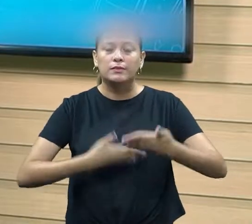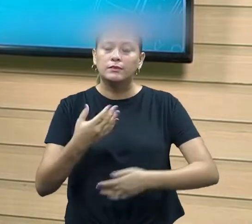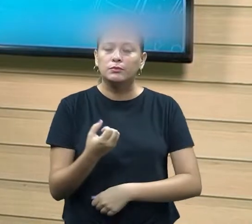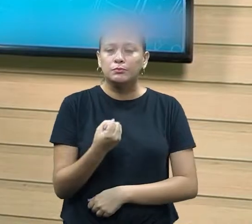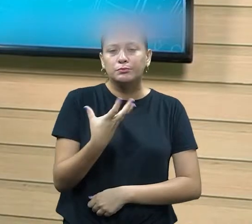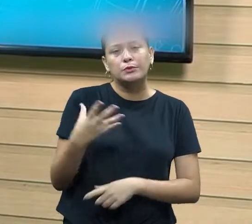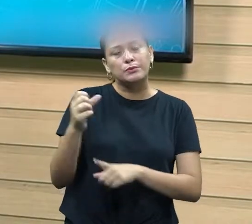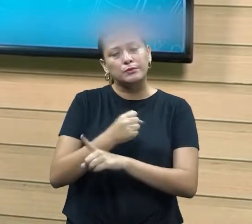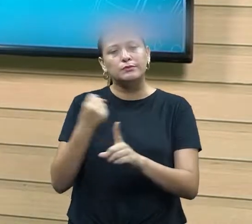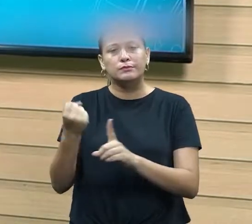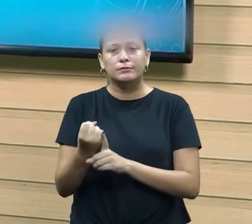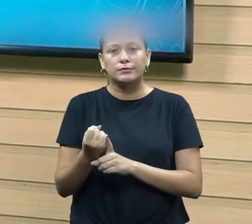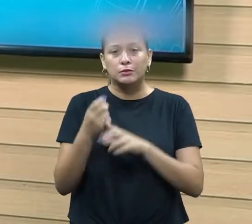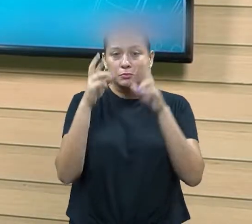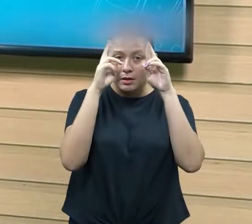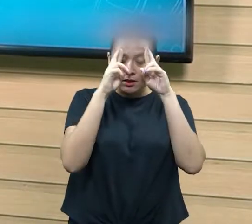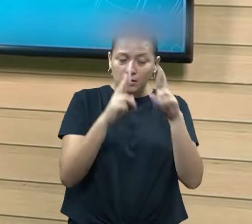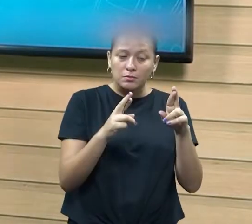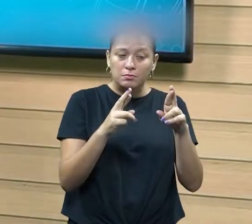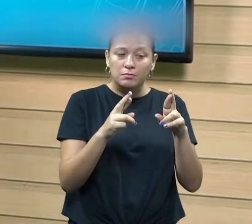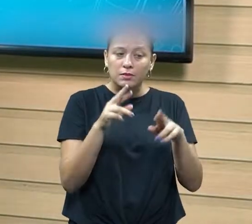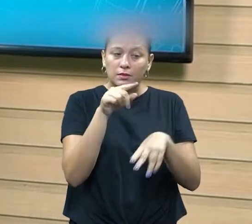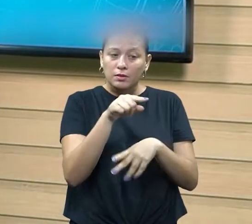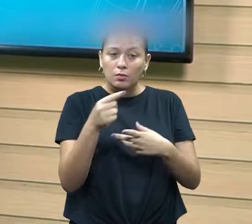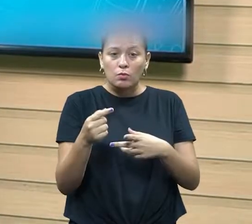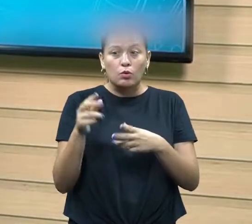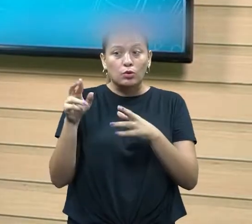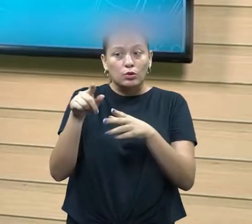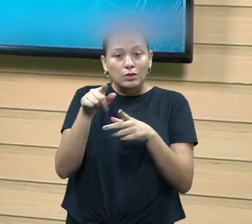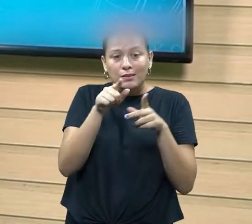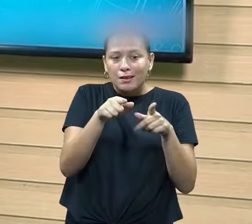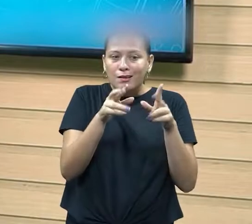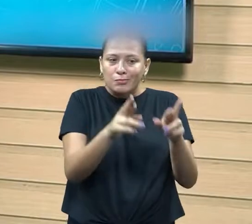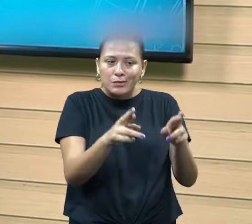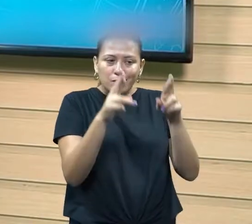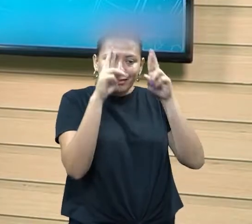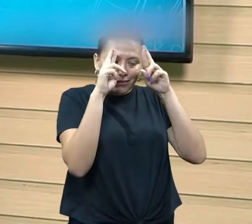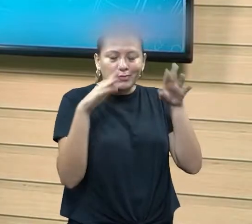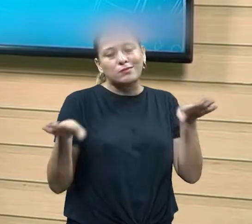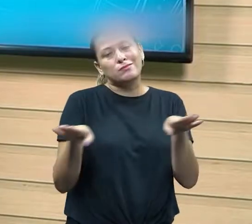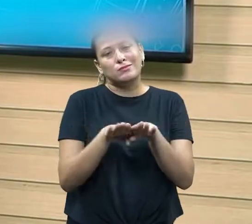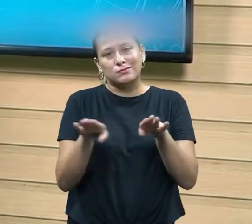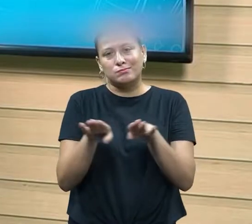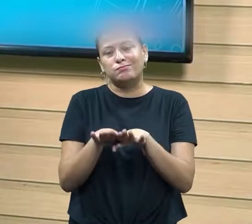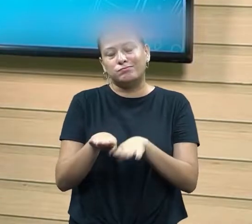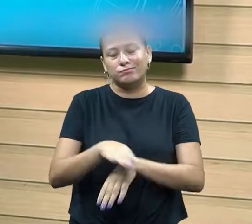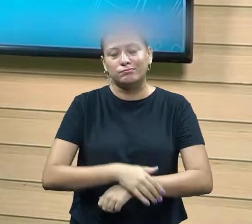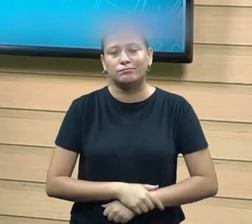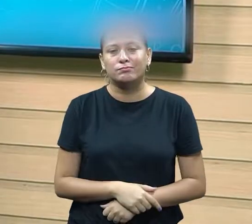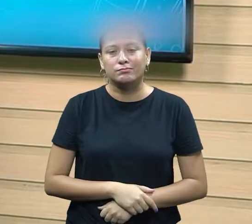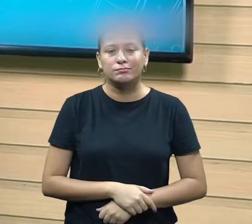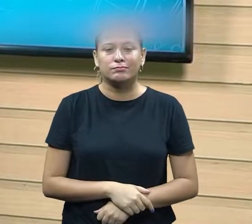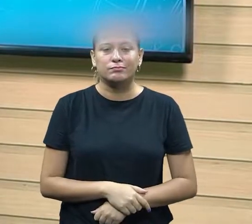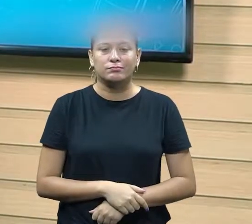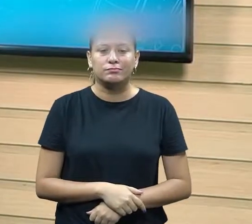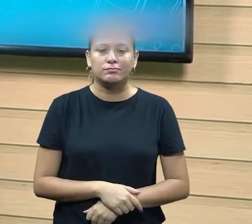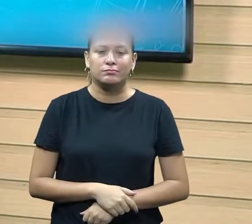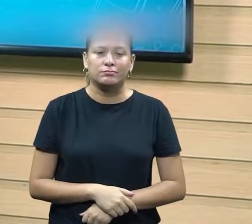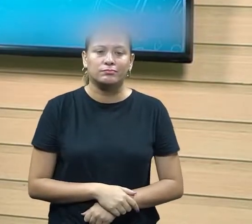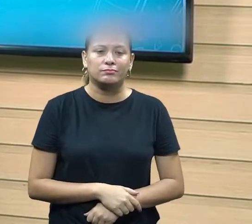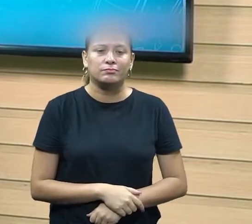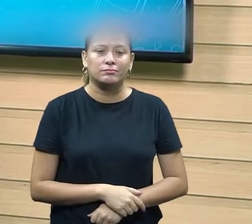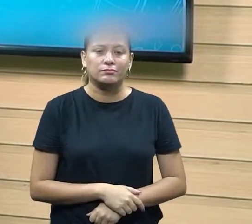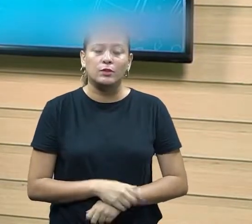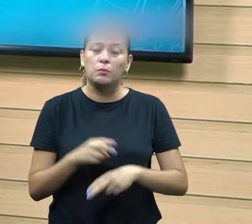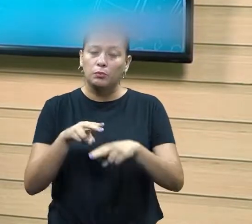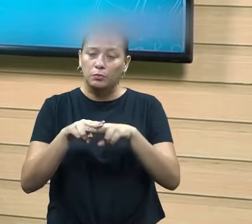que possa eu respeitar o espaço do outro e o outro respeita o meu espaço o meu direito termina do outro começa portanto as